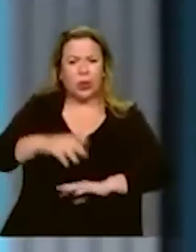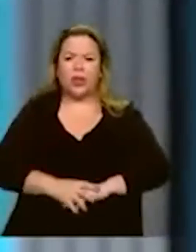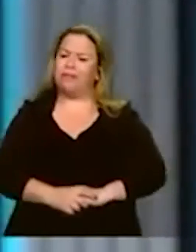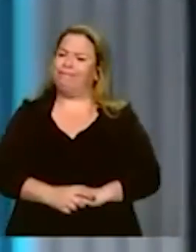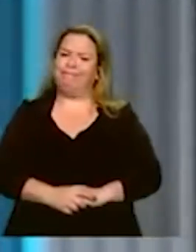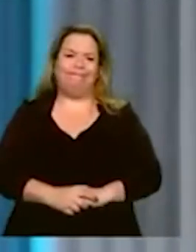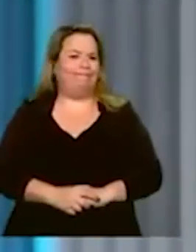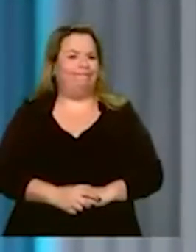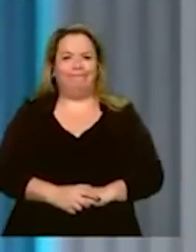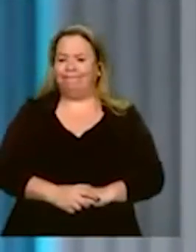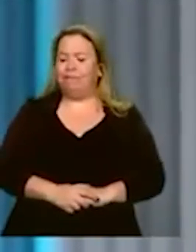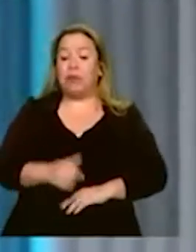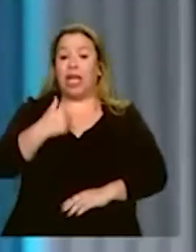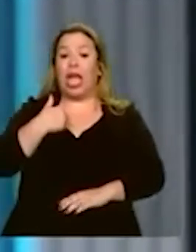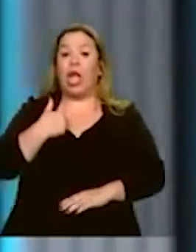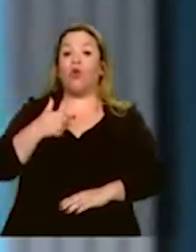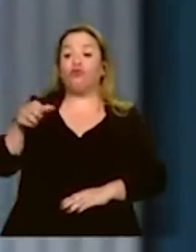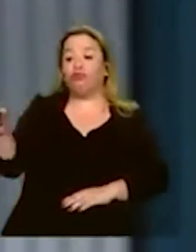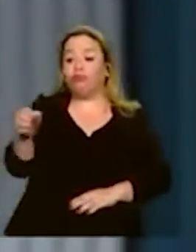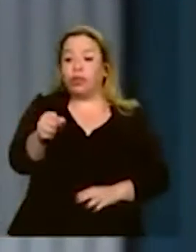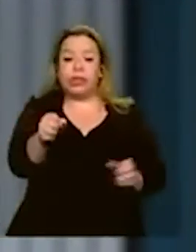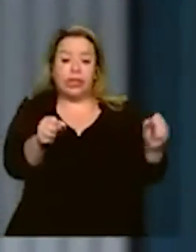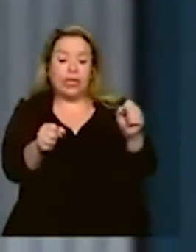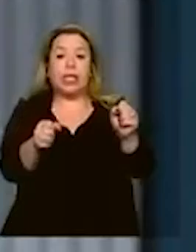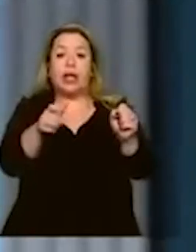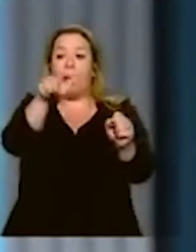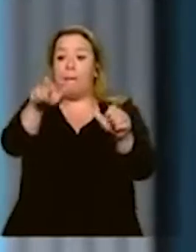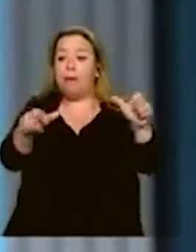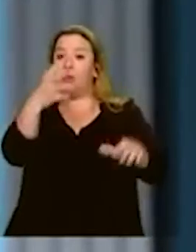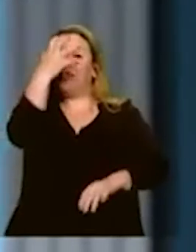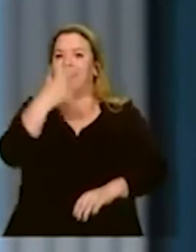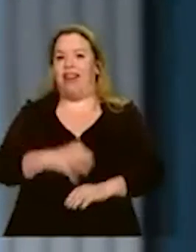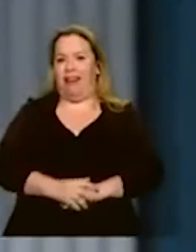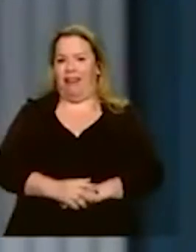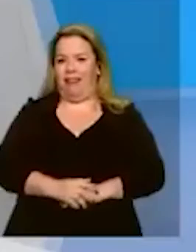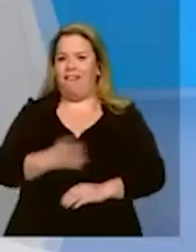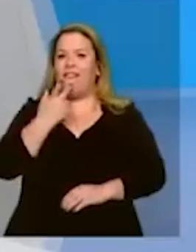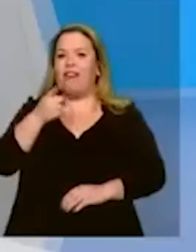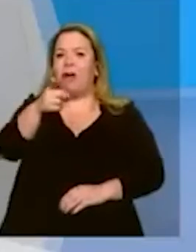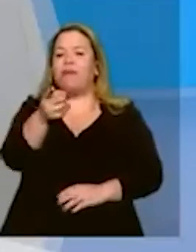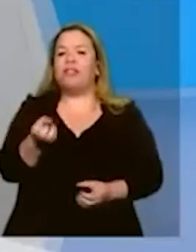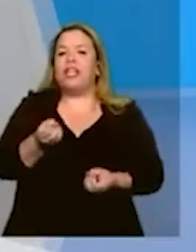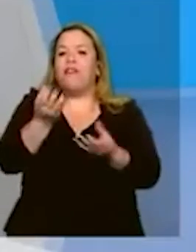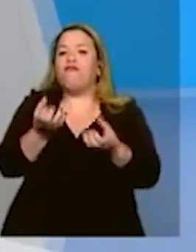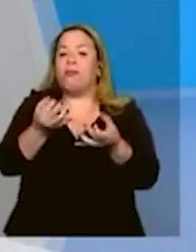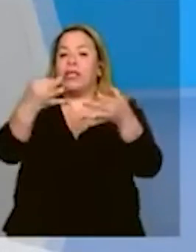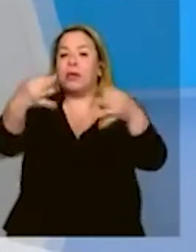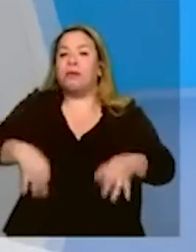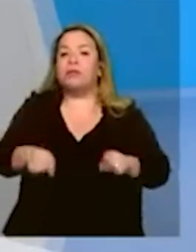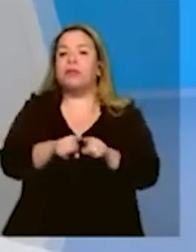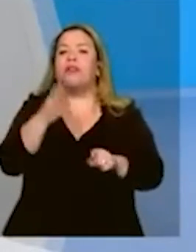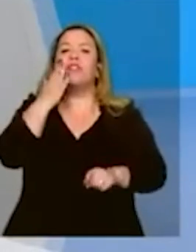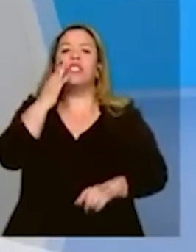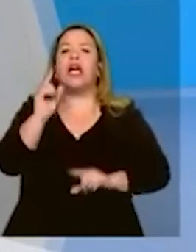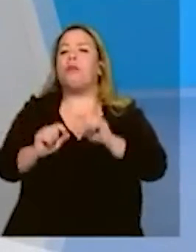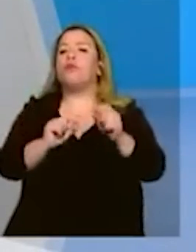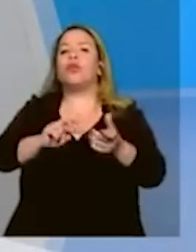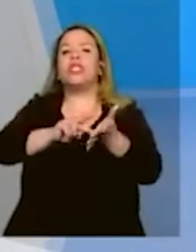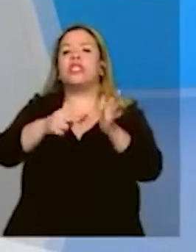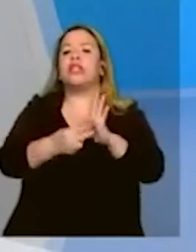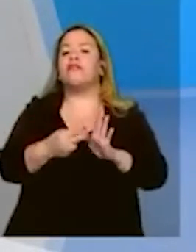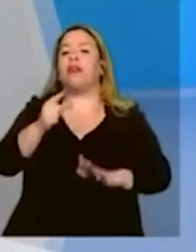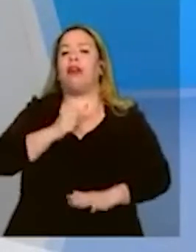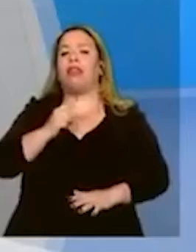Eu vou contratar gente séria e eu vou te dar só um dado. Você sabe o é grau de investimento, Tarcísio? Grau de